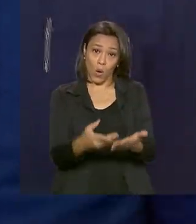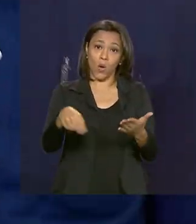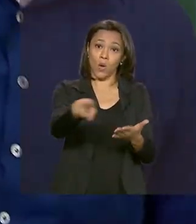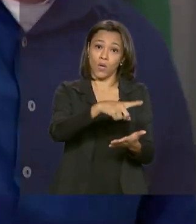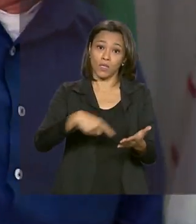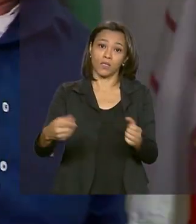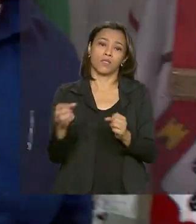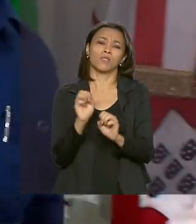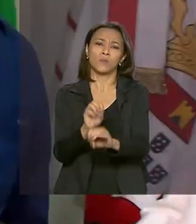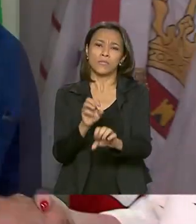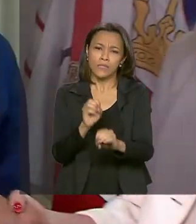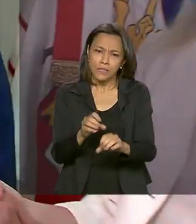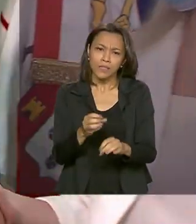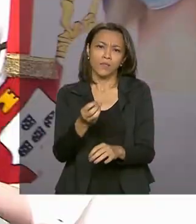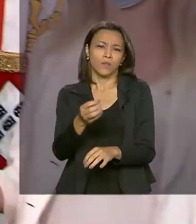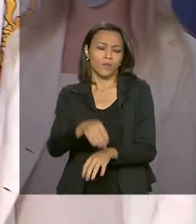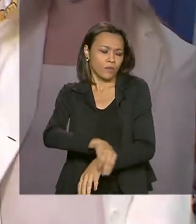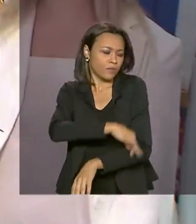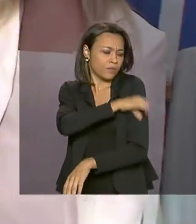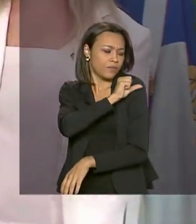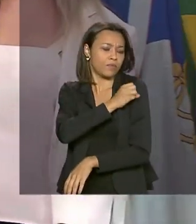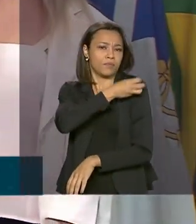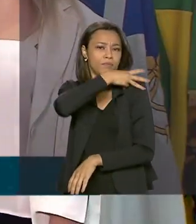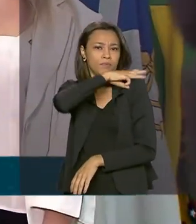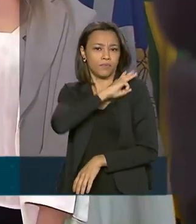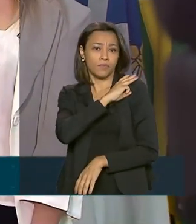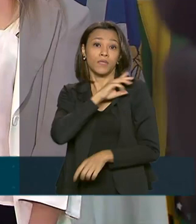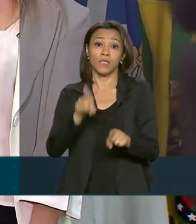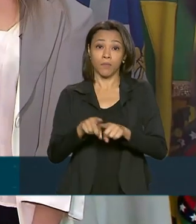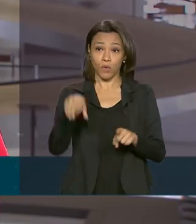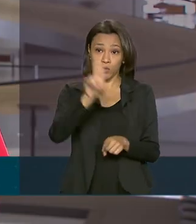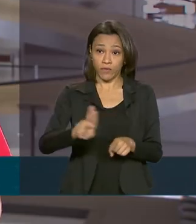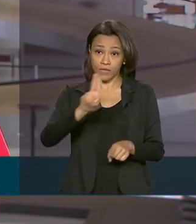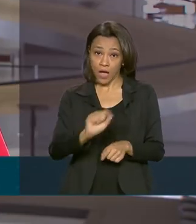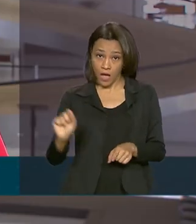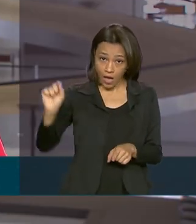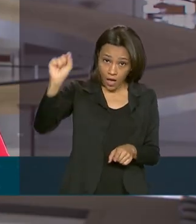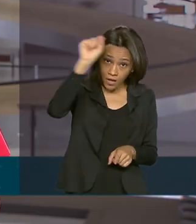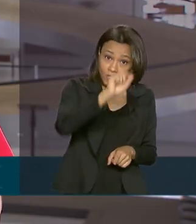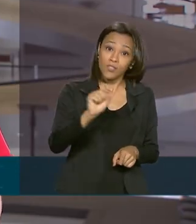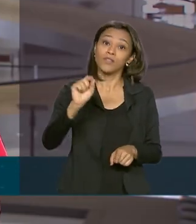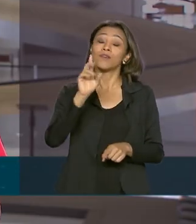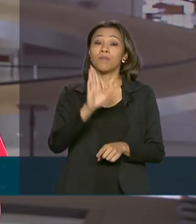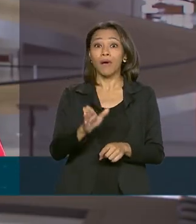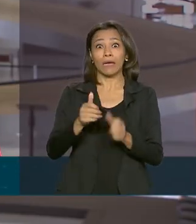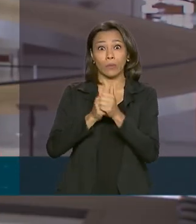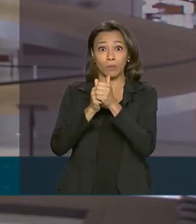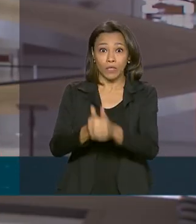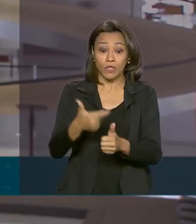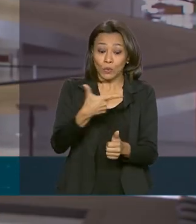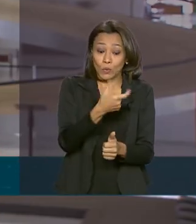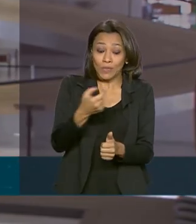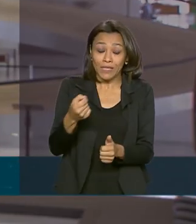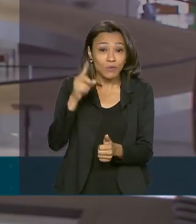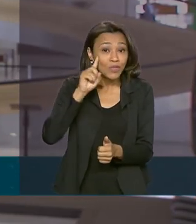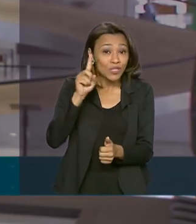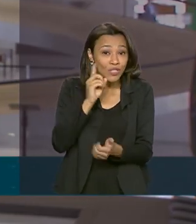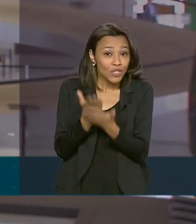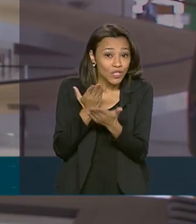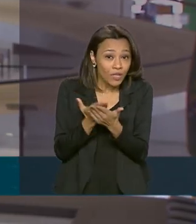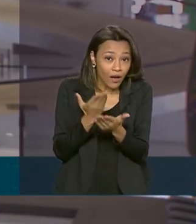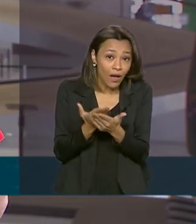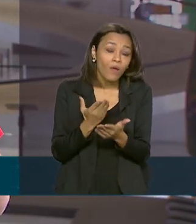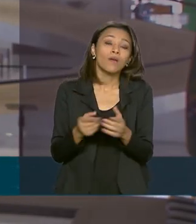ensinos fundamental e médio e as universidades do cumprimento dos 200 dias letivos. Essa proposta também permite